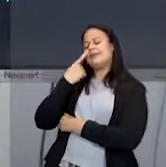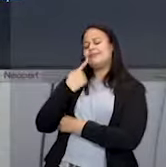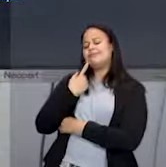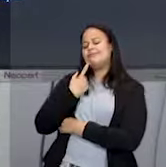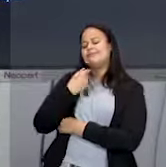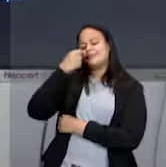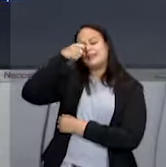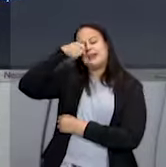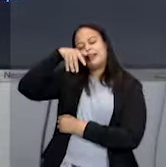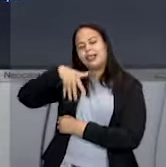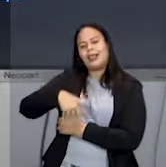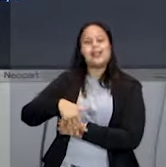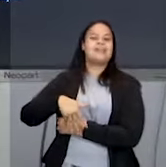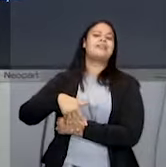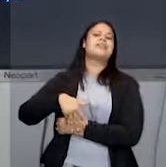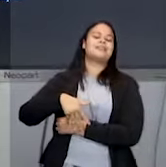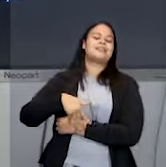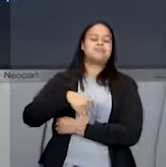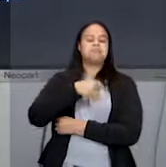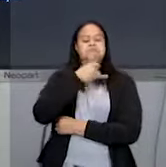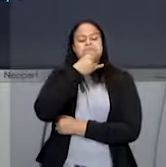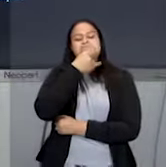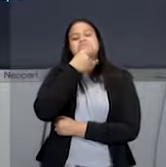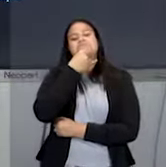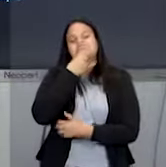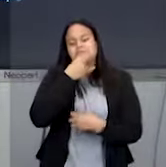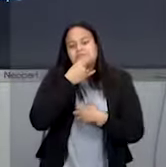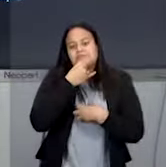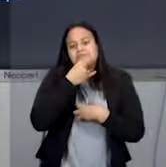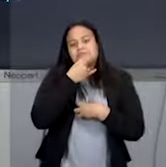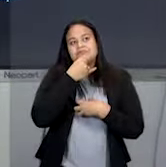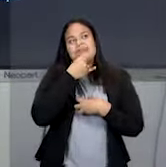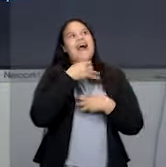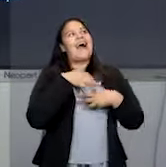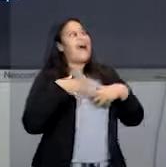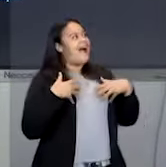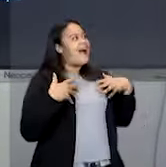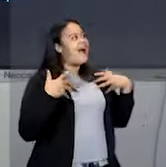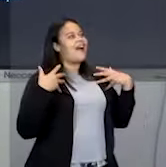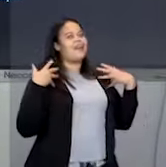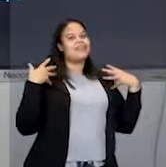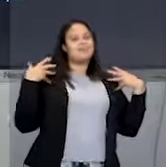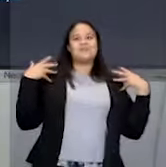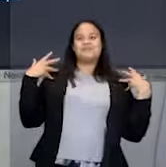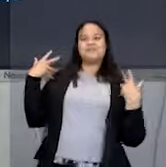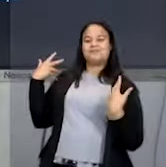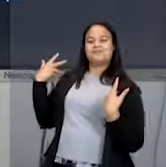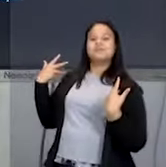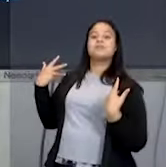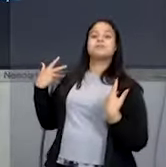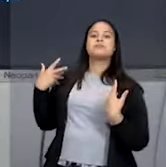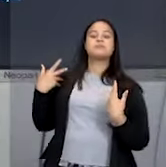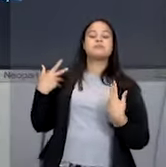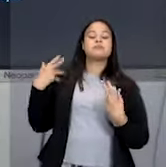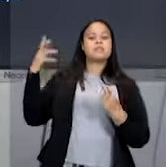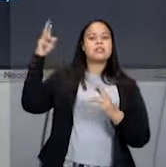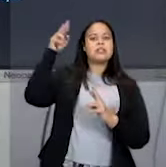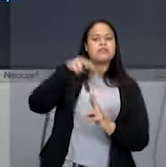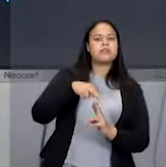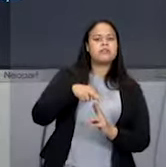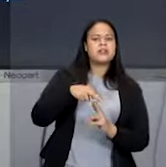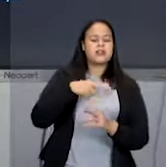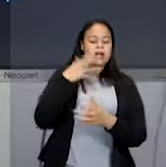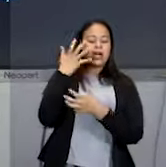música triste. Ou que fala, nossa, que musical tá astral. Lembrando que eu não estou me referindo à música